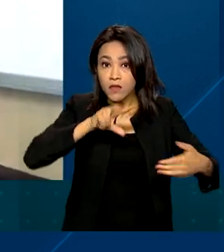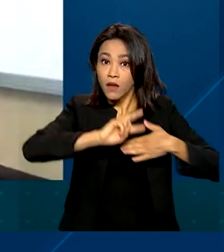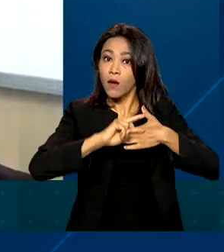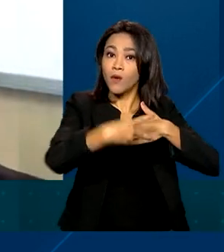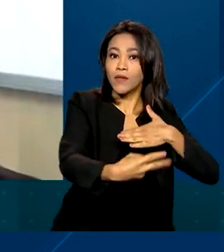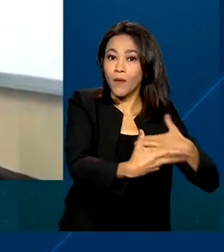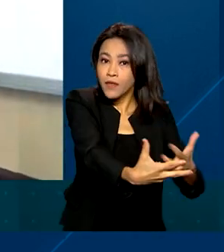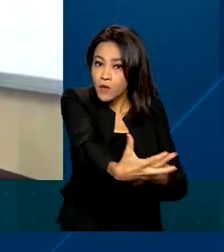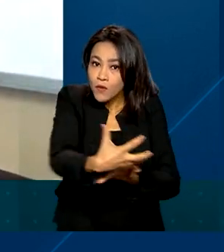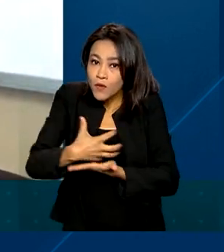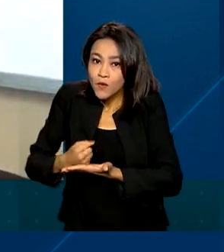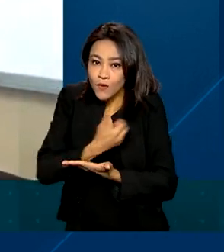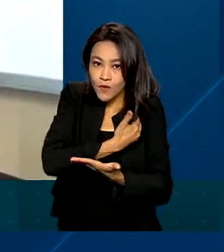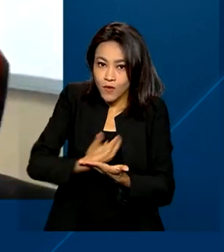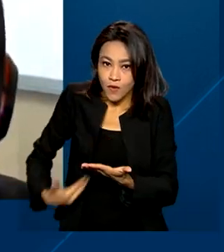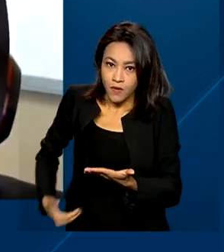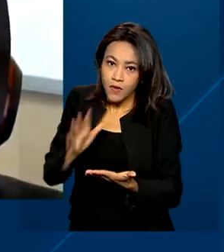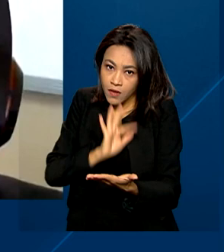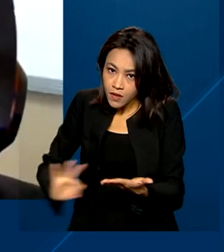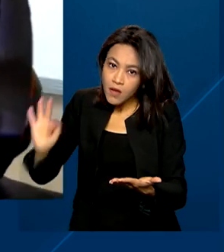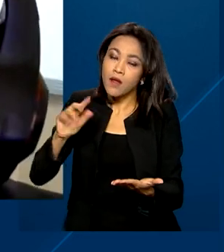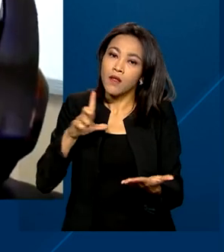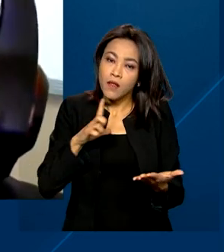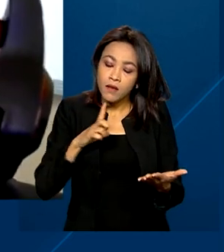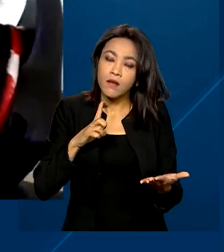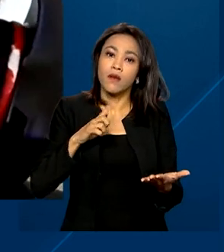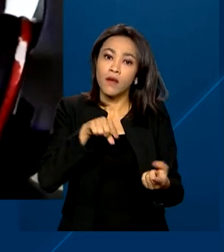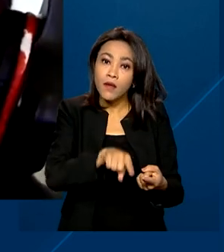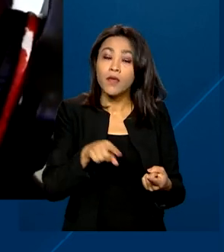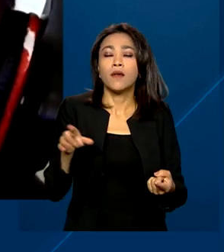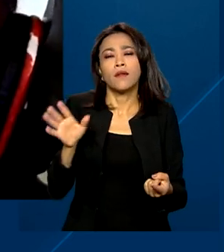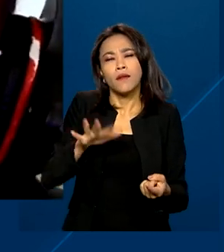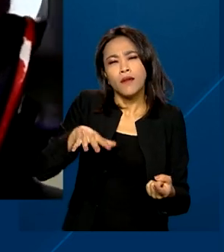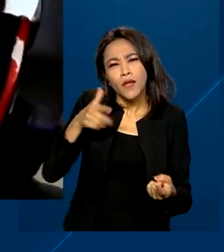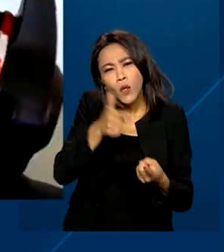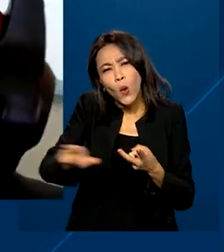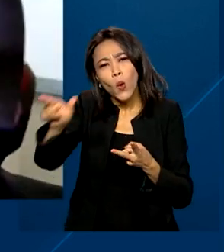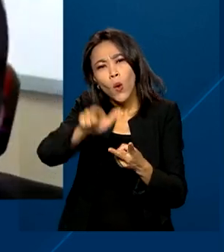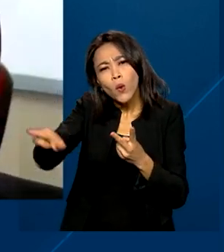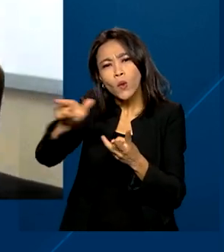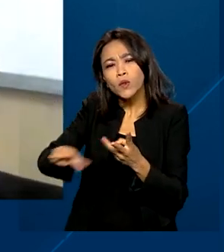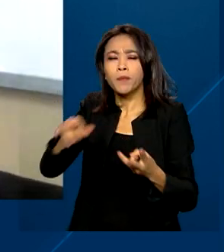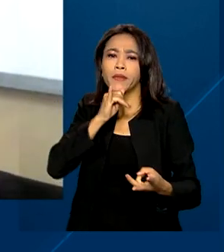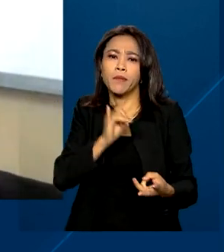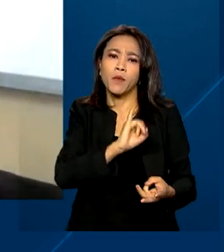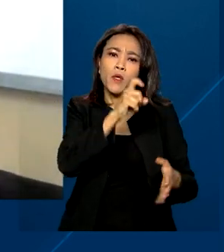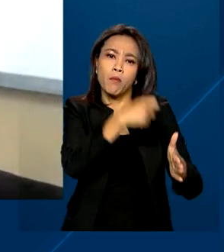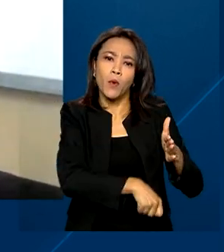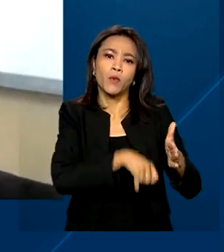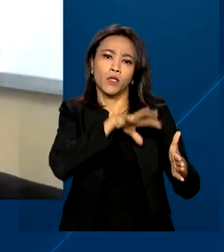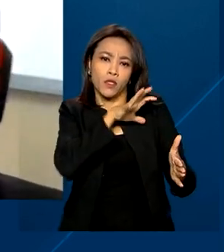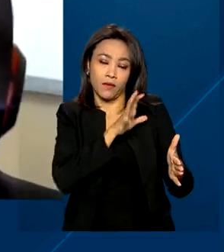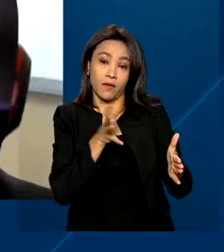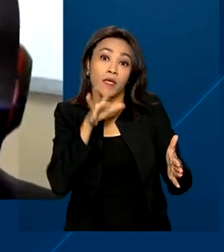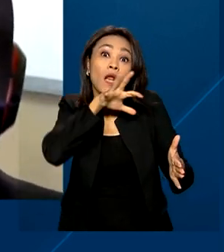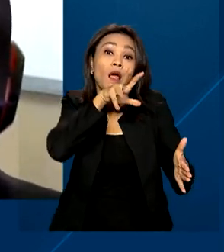por meio do aumento da arrecadação das 600 previdenciárias e de outros tributos, como por exemplo o imposto de renda retido na fonte, rendimento do trabalho.